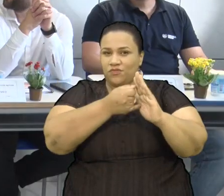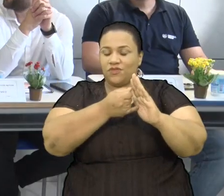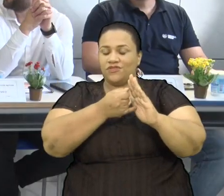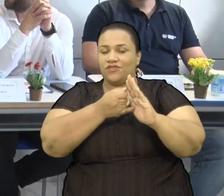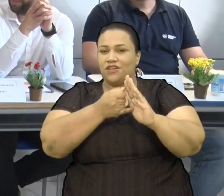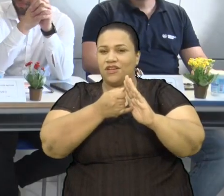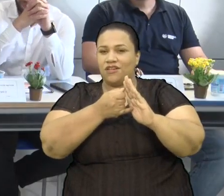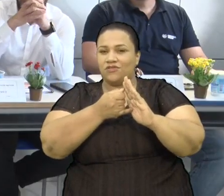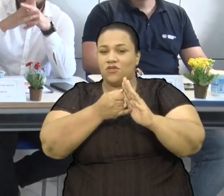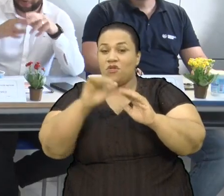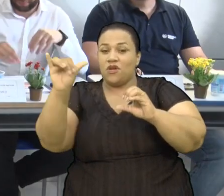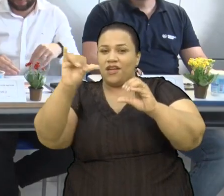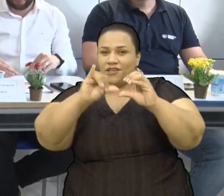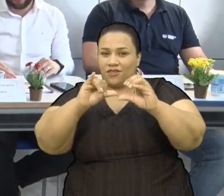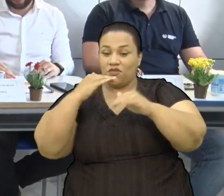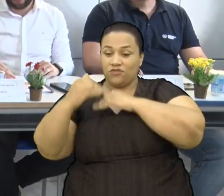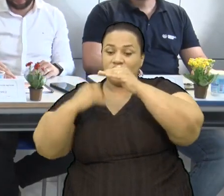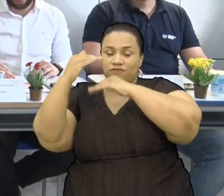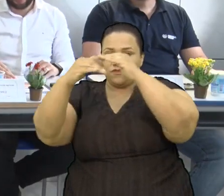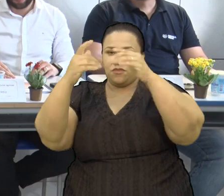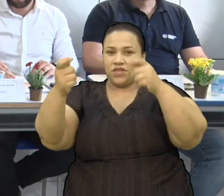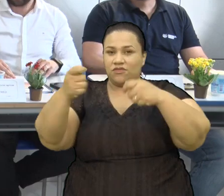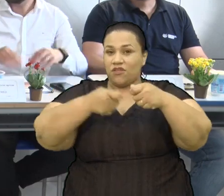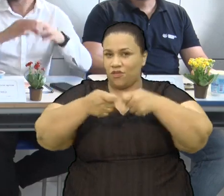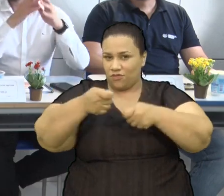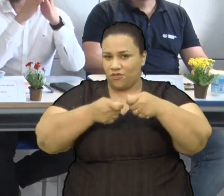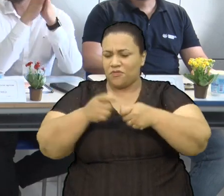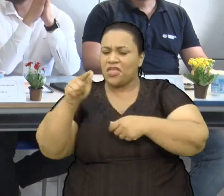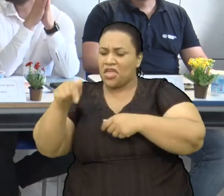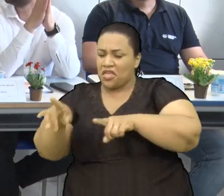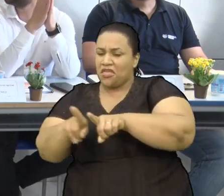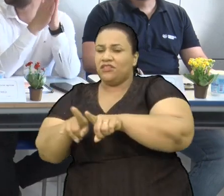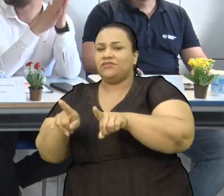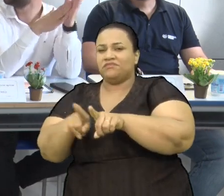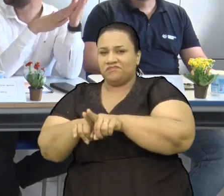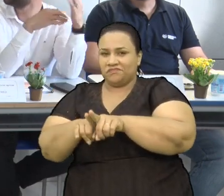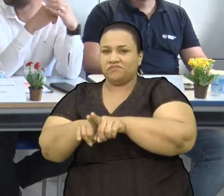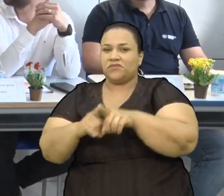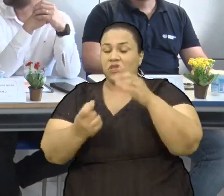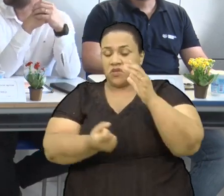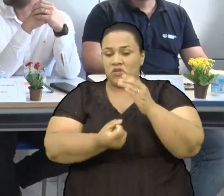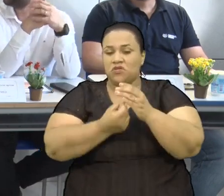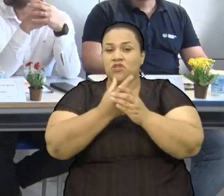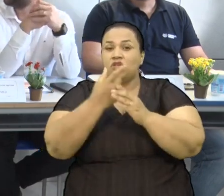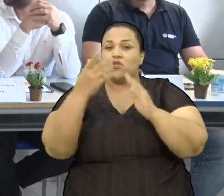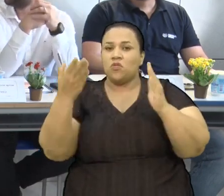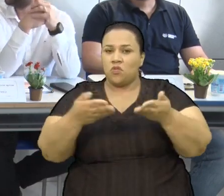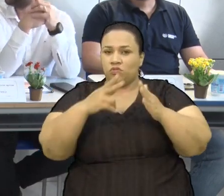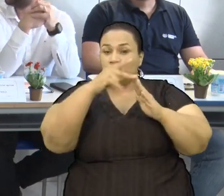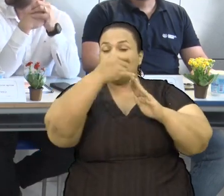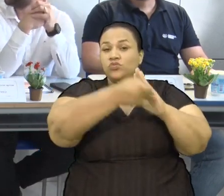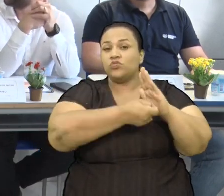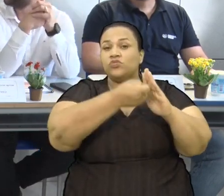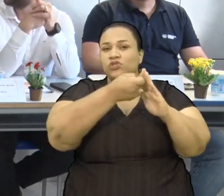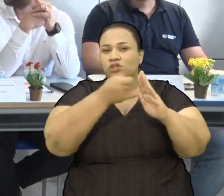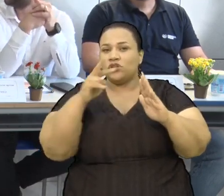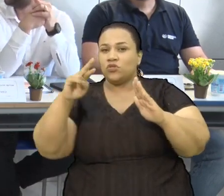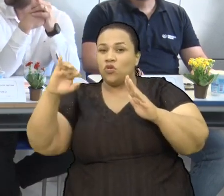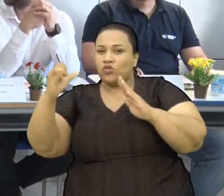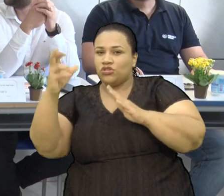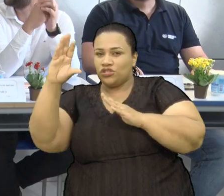Prioritário Para a capital É desenvolvimento Econômico Mas para os distritos Também E nós estamos Iniciando hoje O projeto